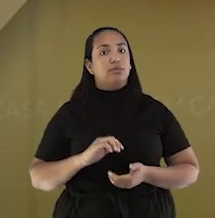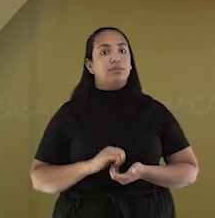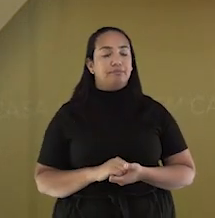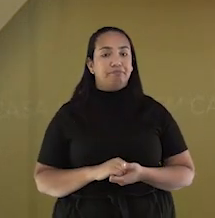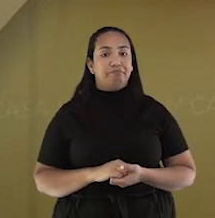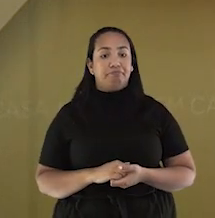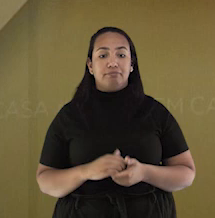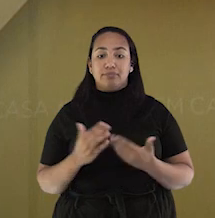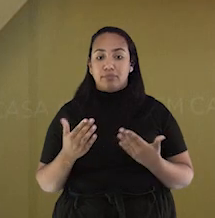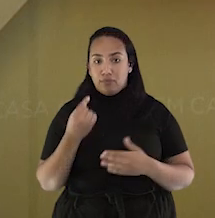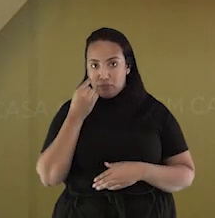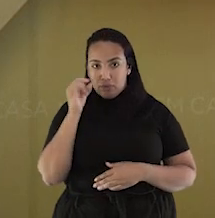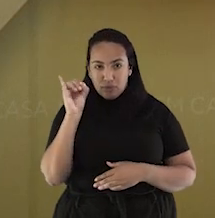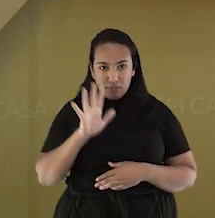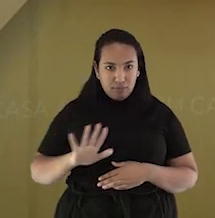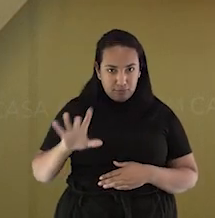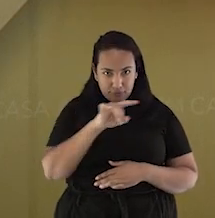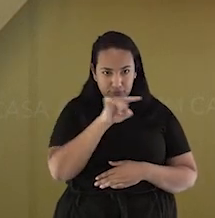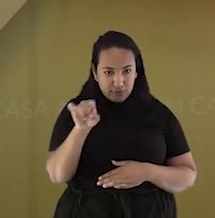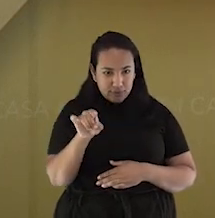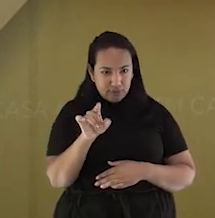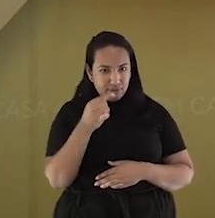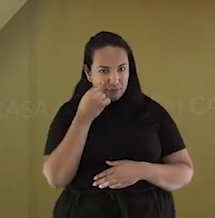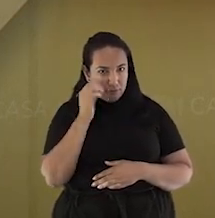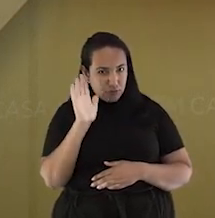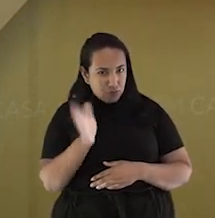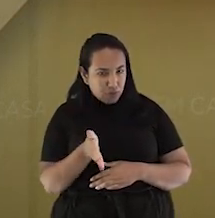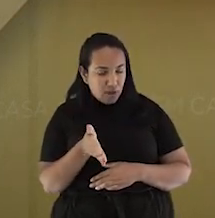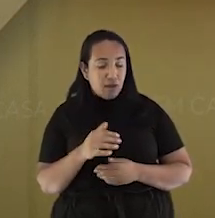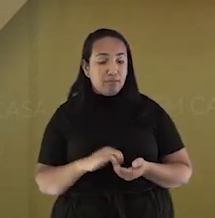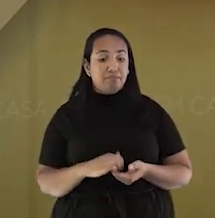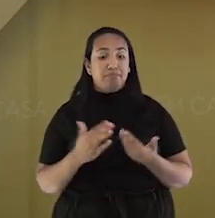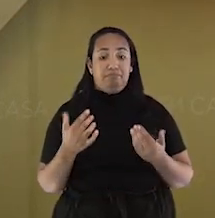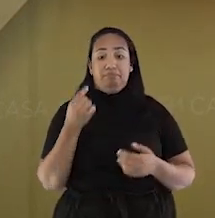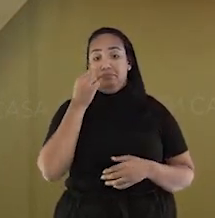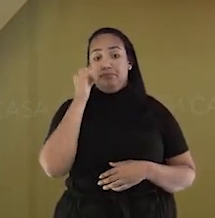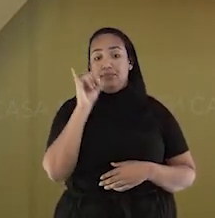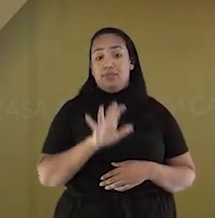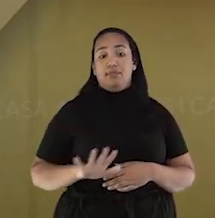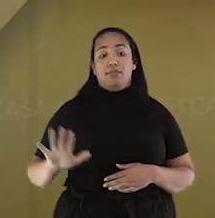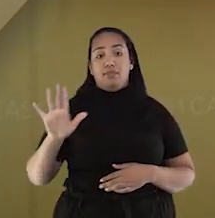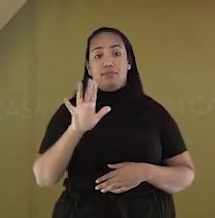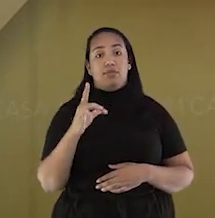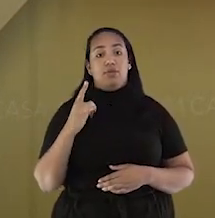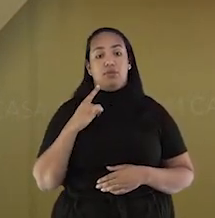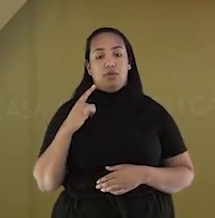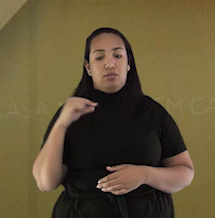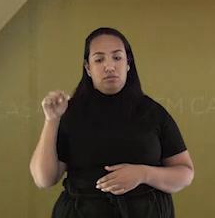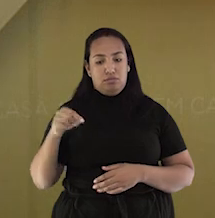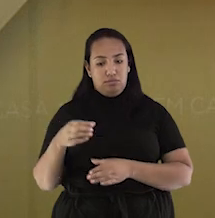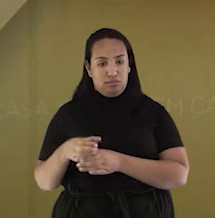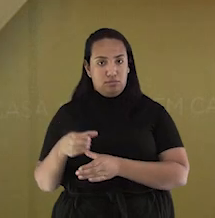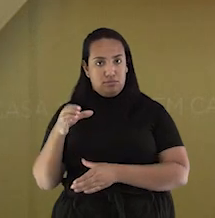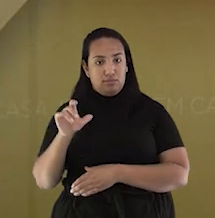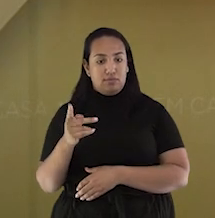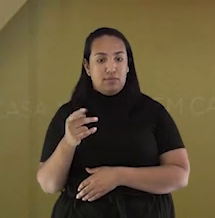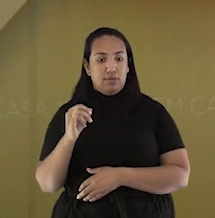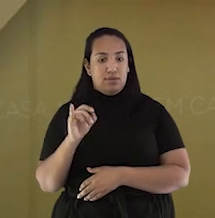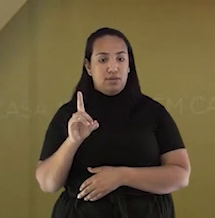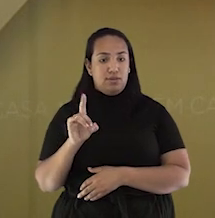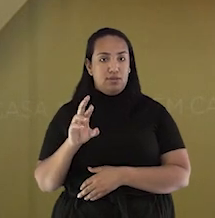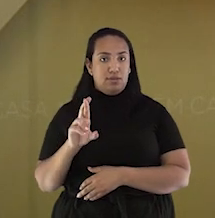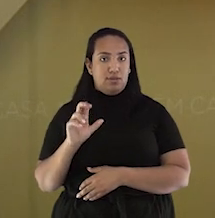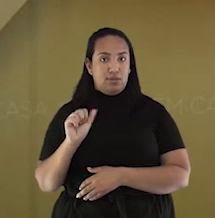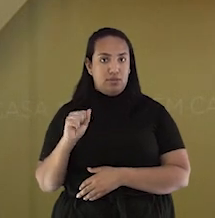você já viu essas imagens? Essa aqui é um hidrante. Já essa outra é um extintor de incêndio.